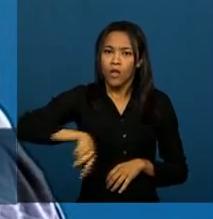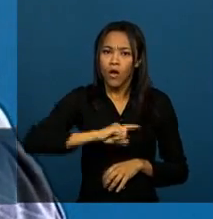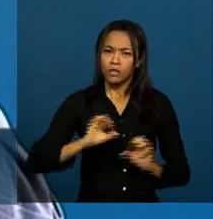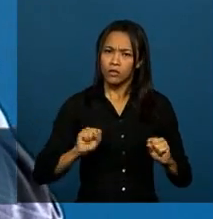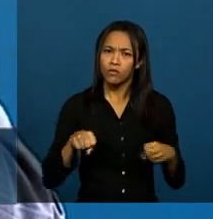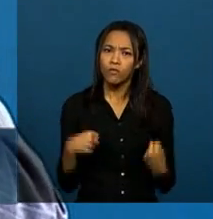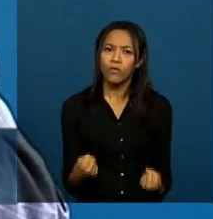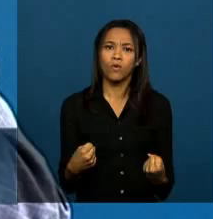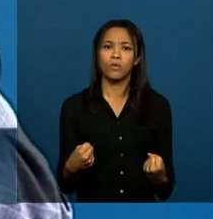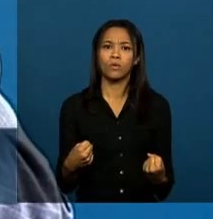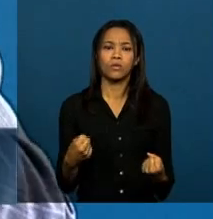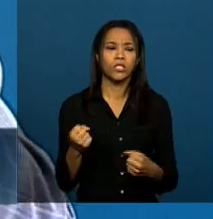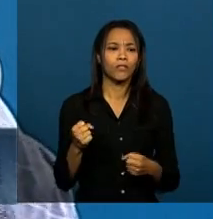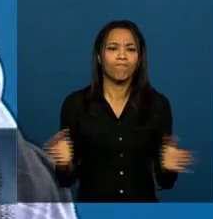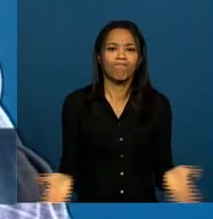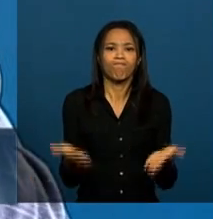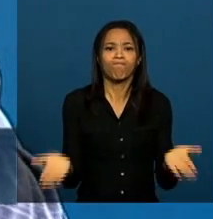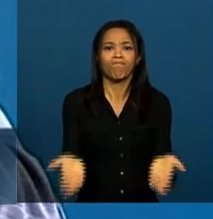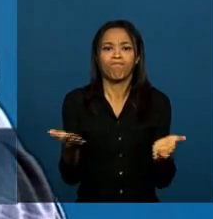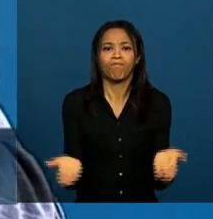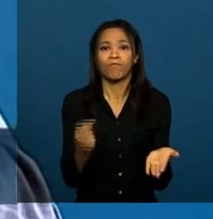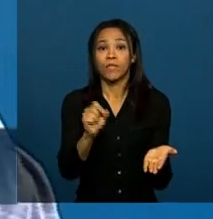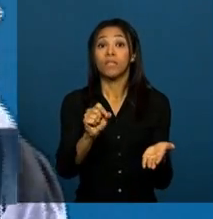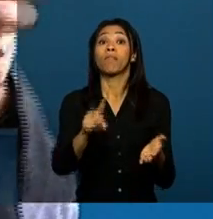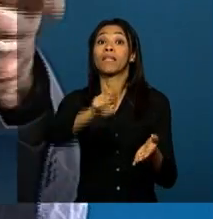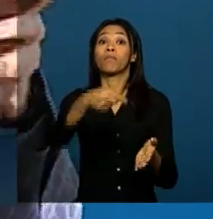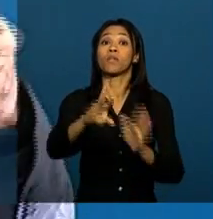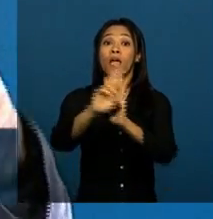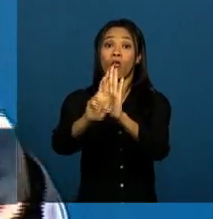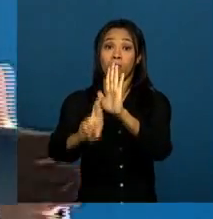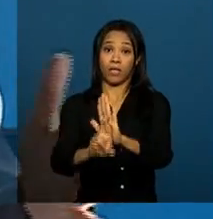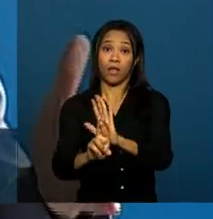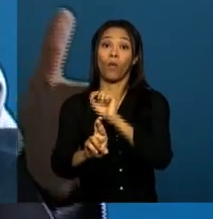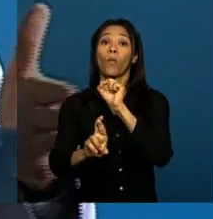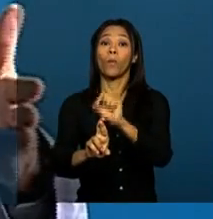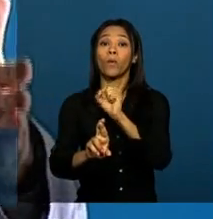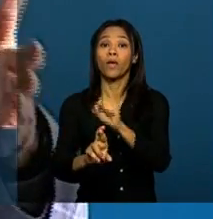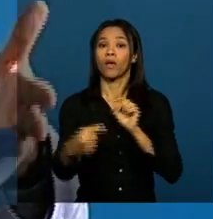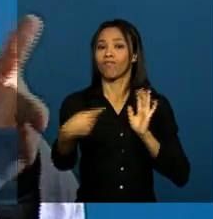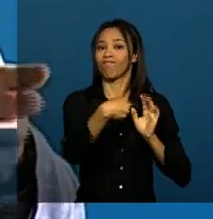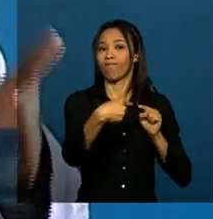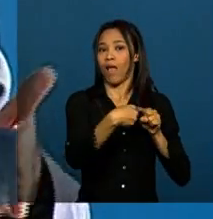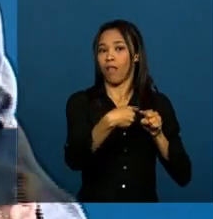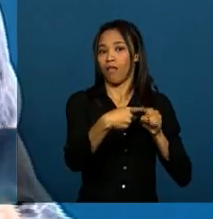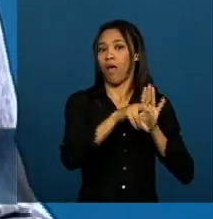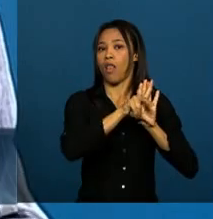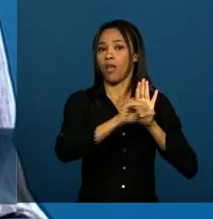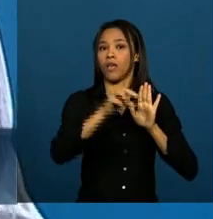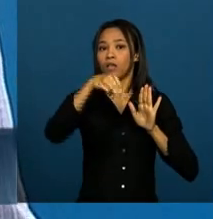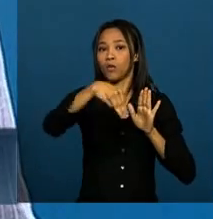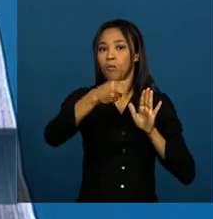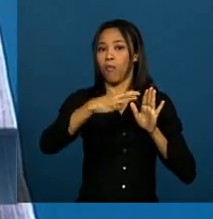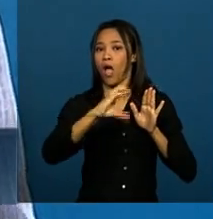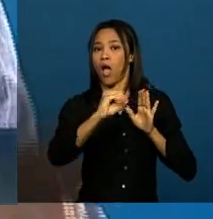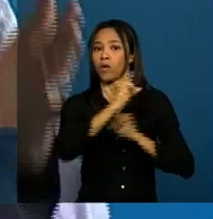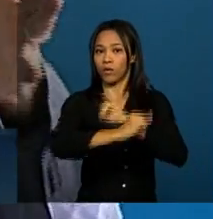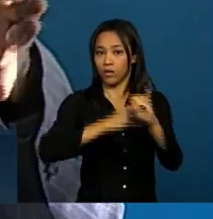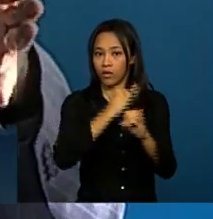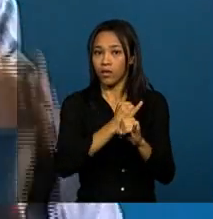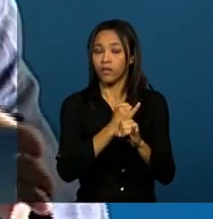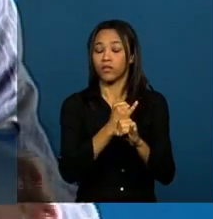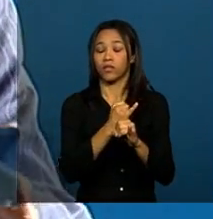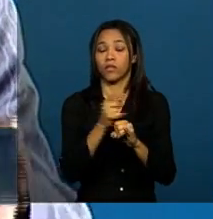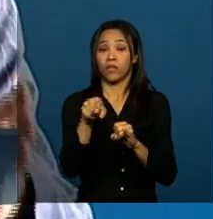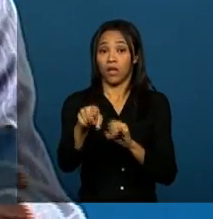de participação e de regulamentação do marco civil considere de que tem limites à regulamentação porque